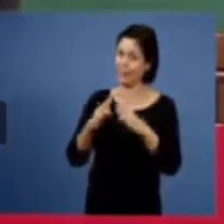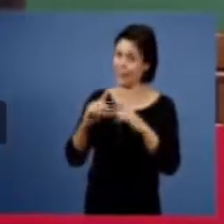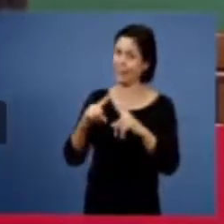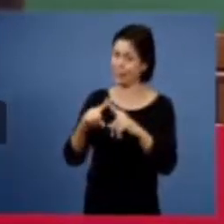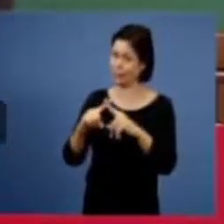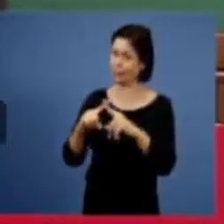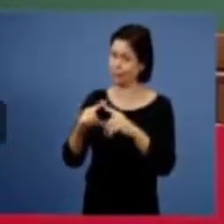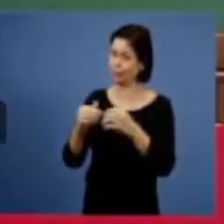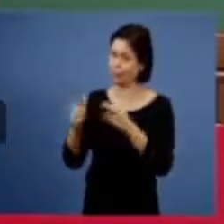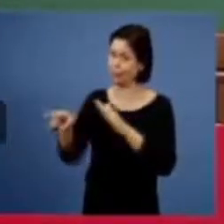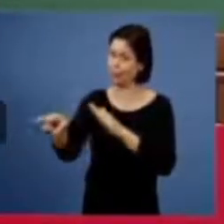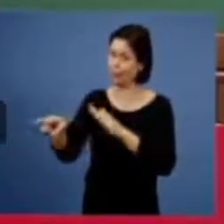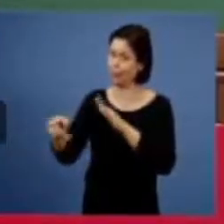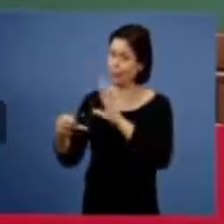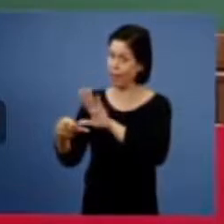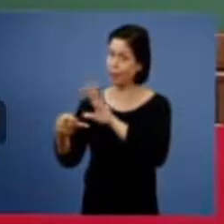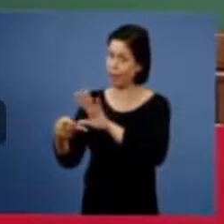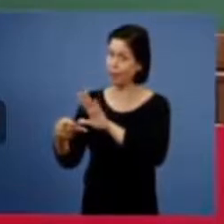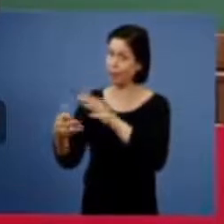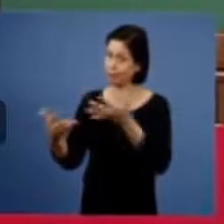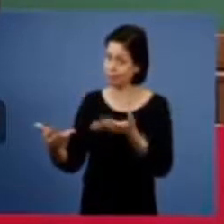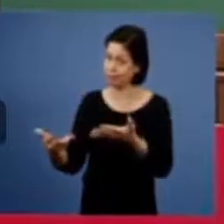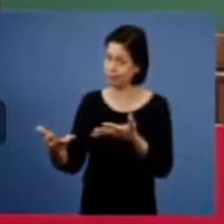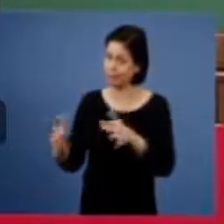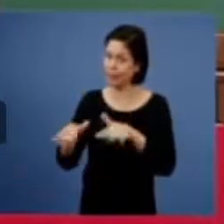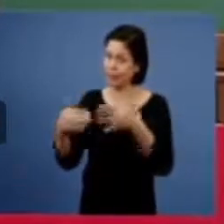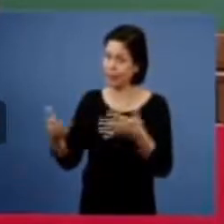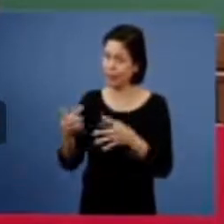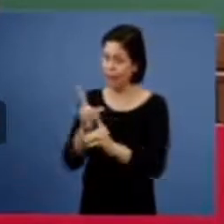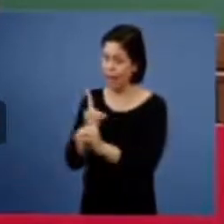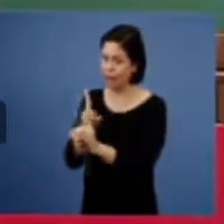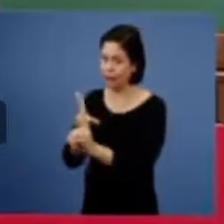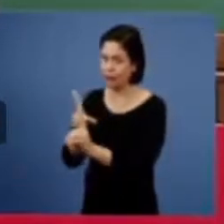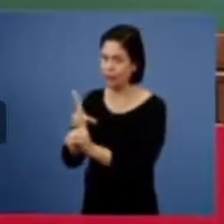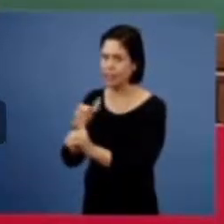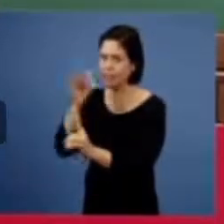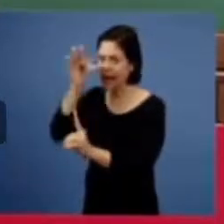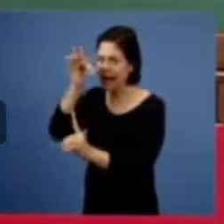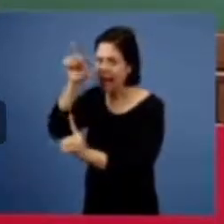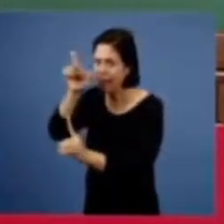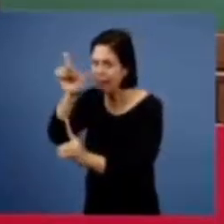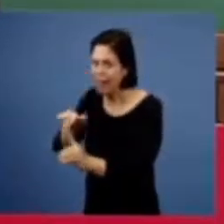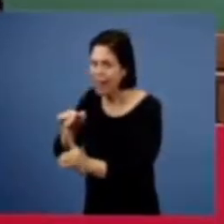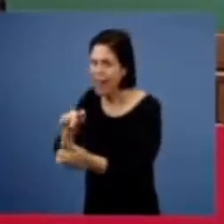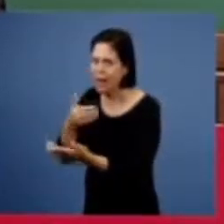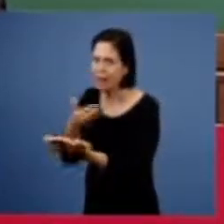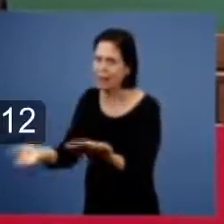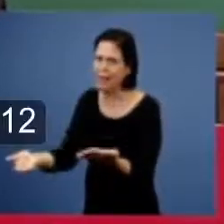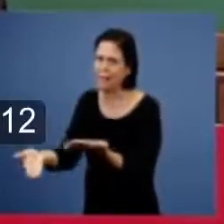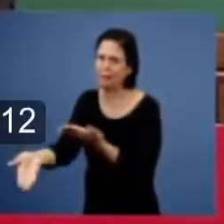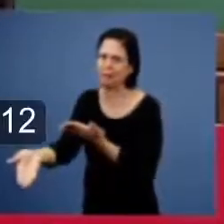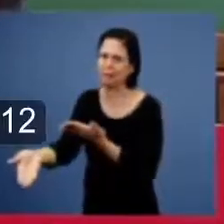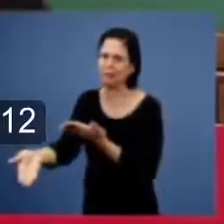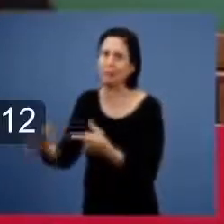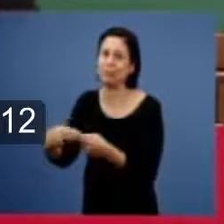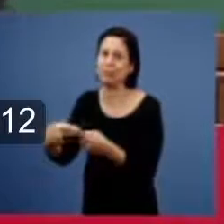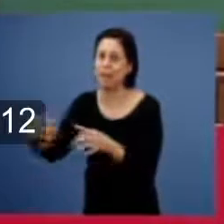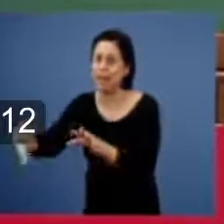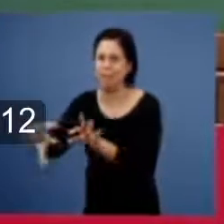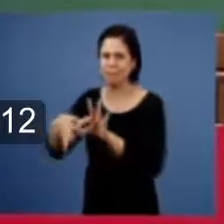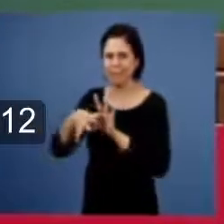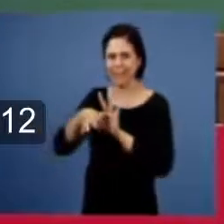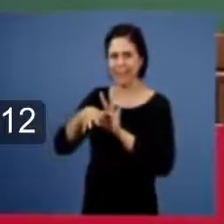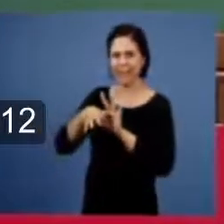desce então toda a doutrina a fé morreu aqui nesse campo com a